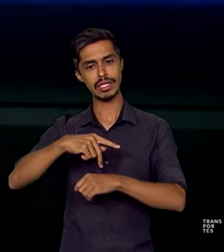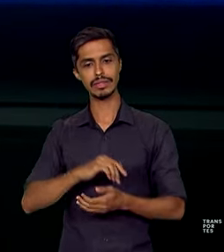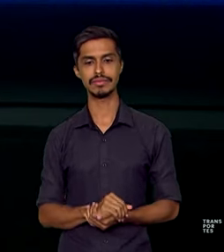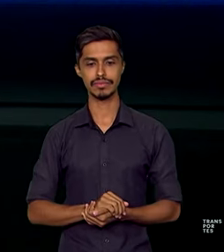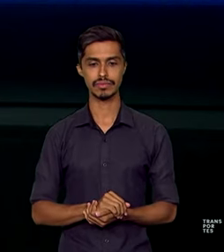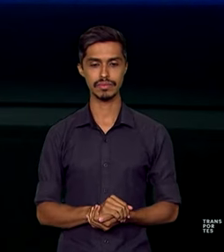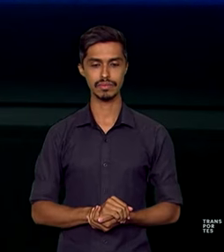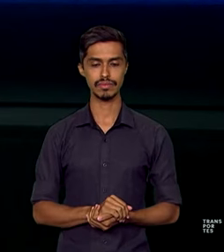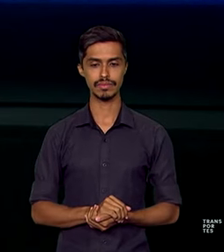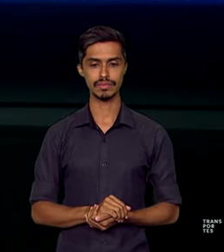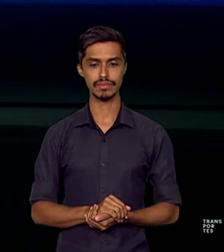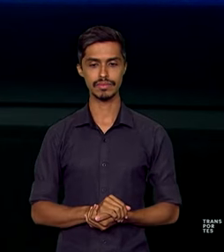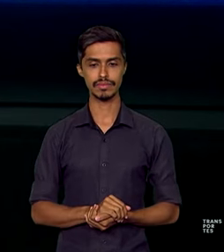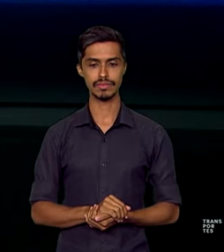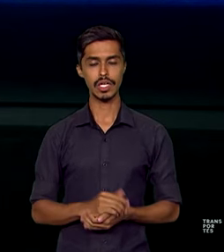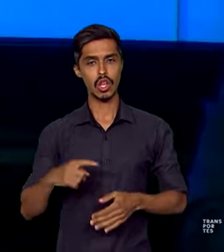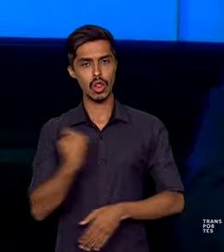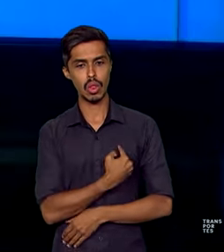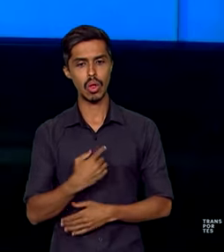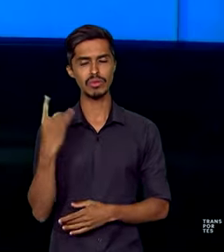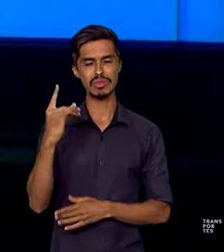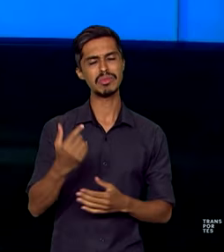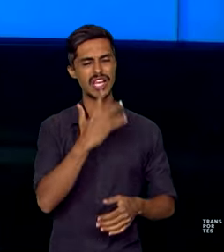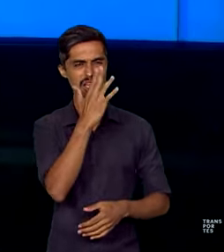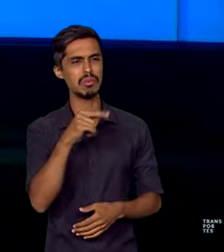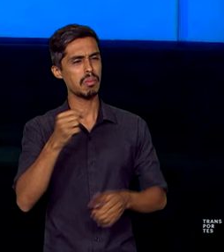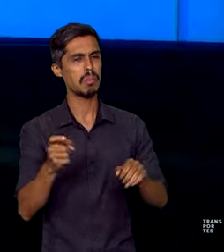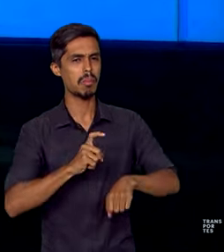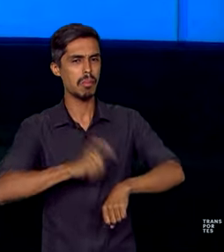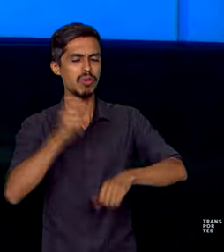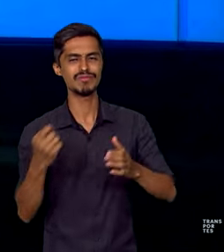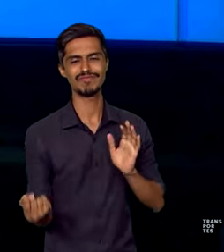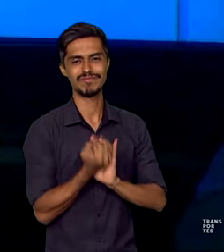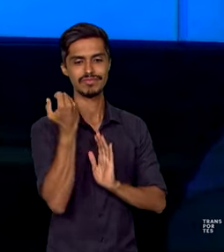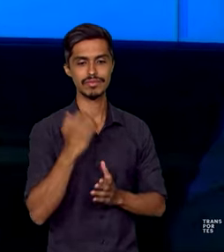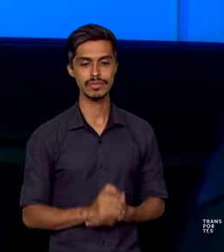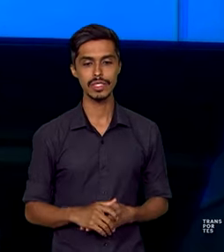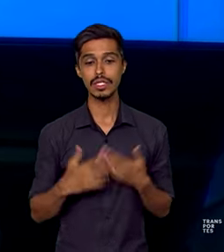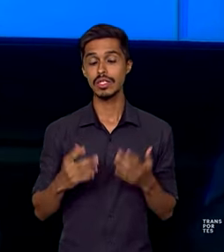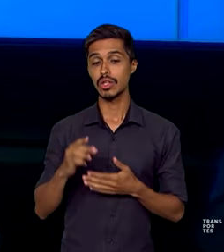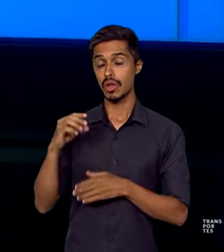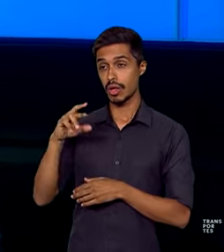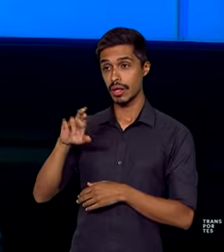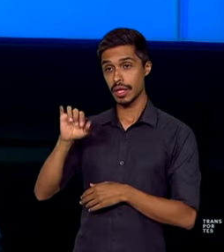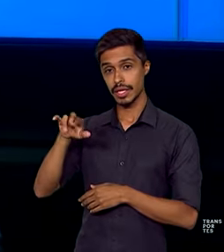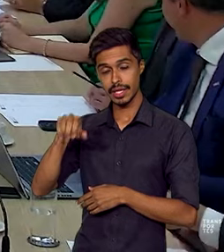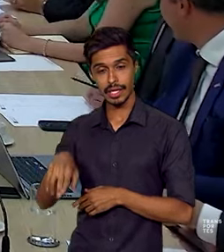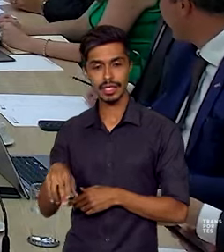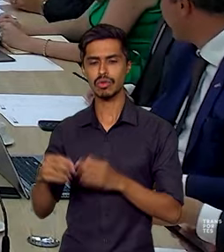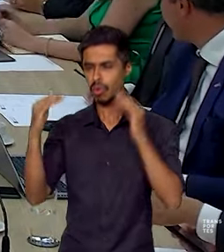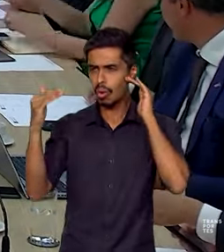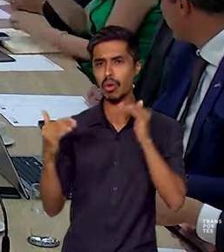O ministro dos Transportes, Renan Filho, concordou com o colega boliviano